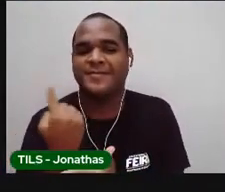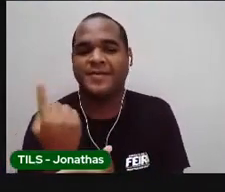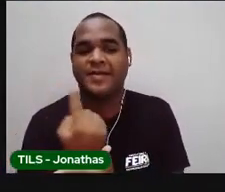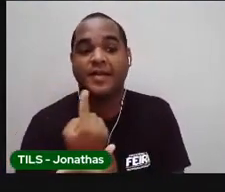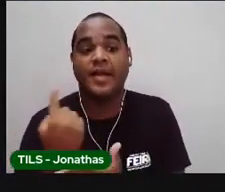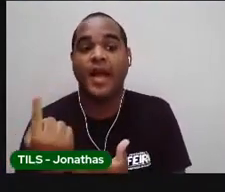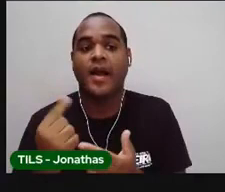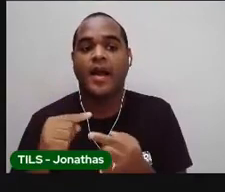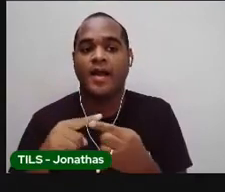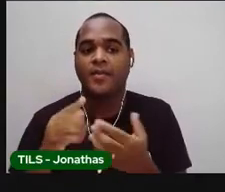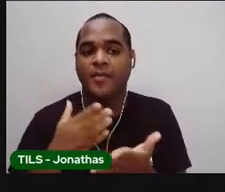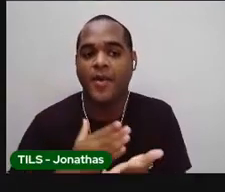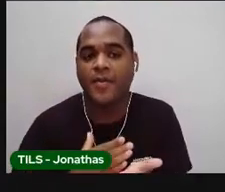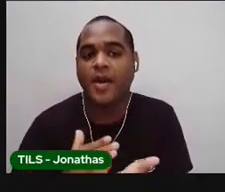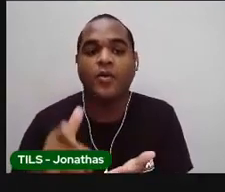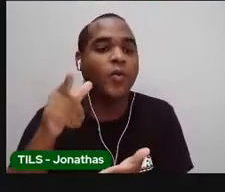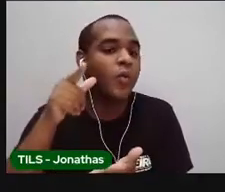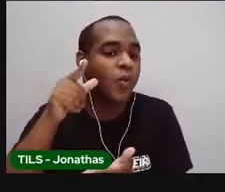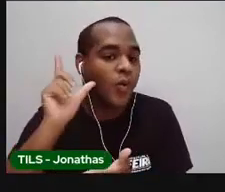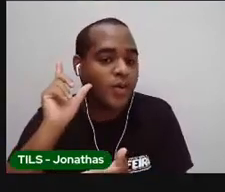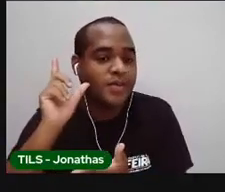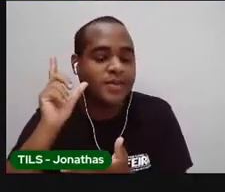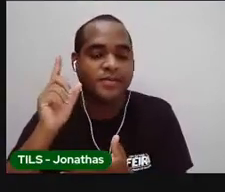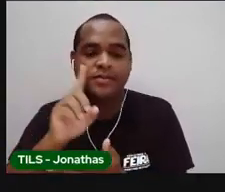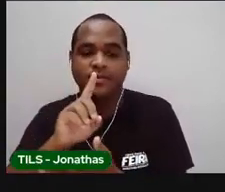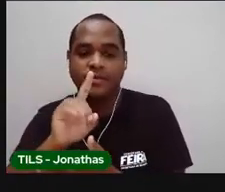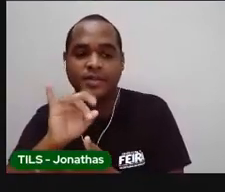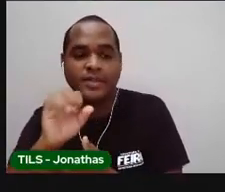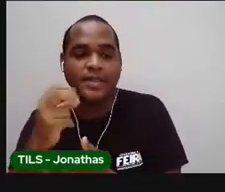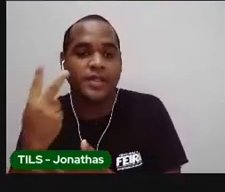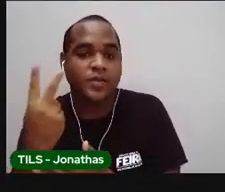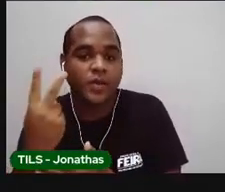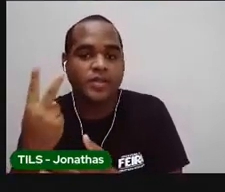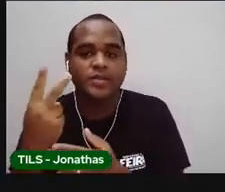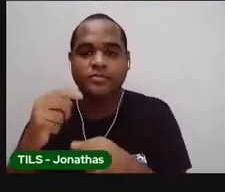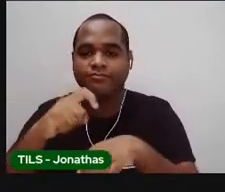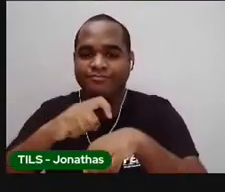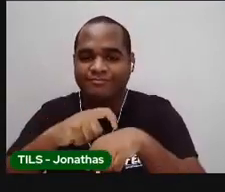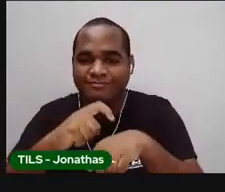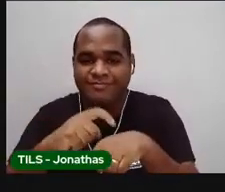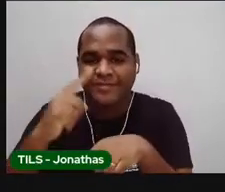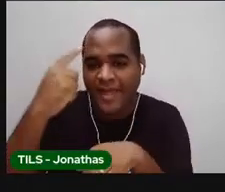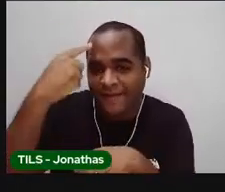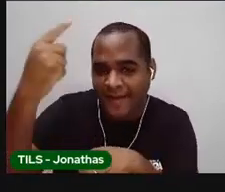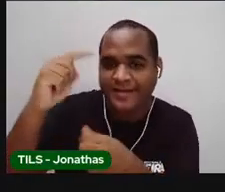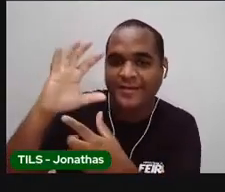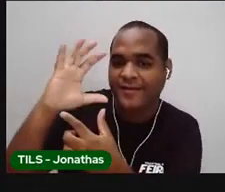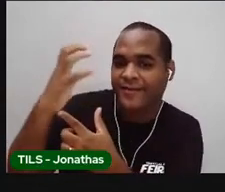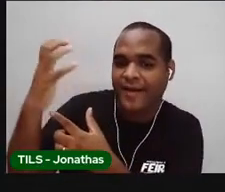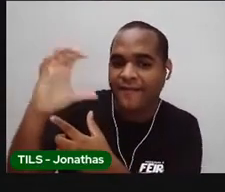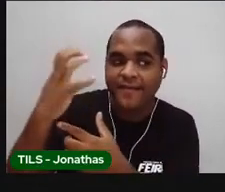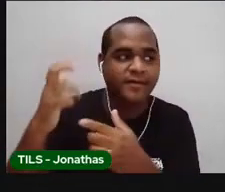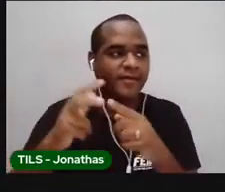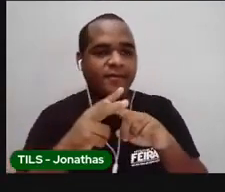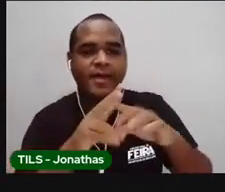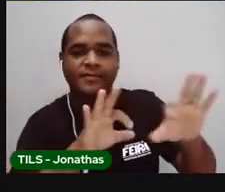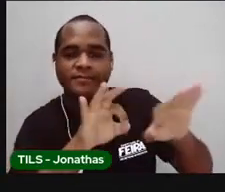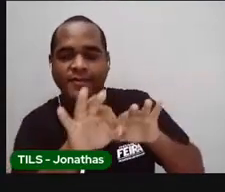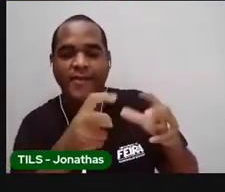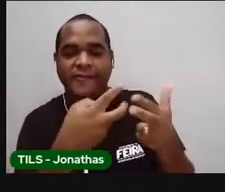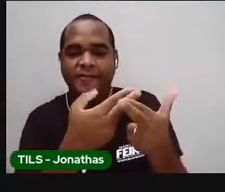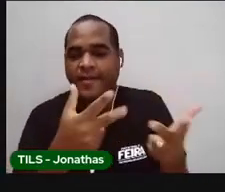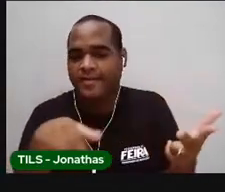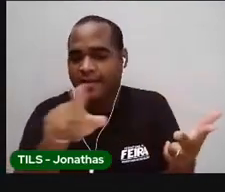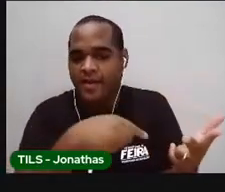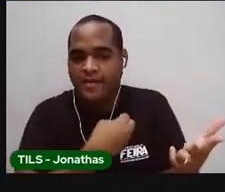A nossa aula de ontem, a aula 2, foi sobre medidas de tempo. E nós vimos que as ferramentas que usamos,